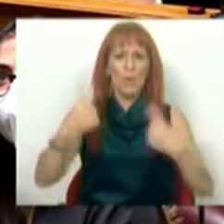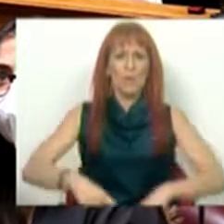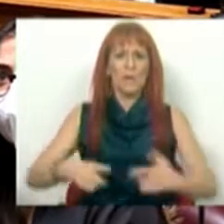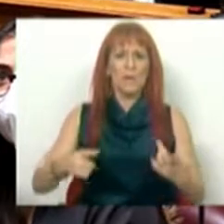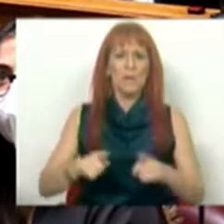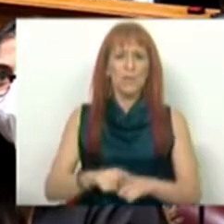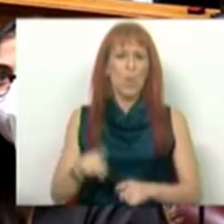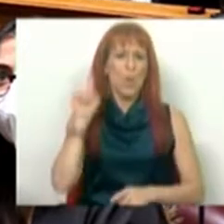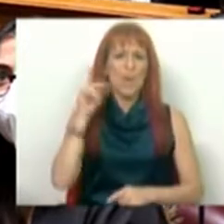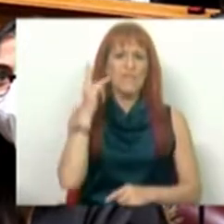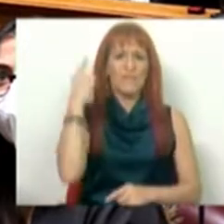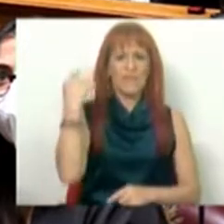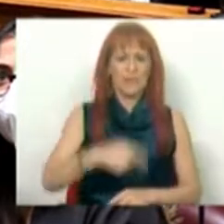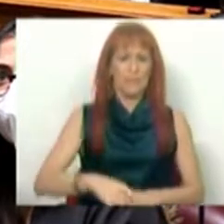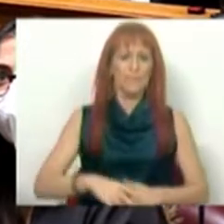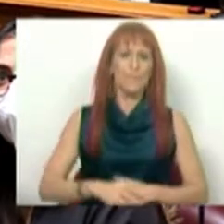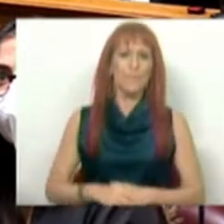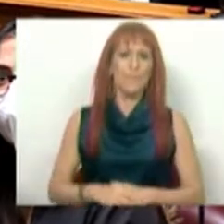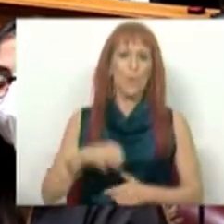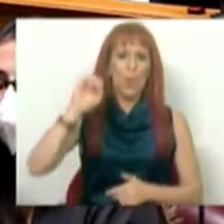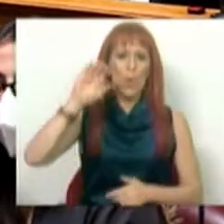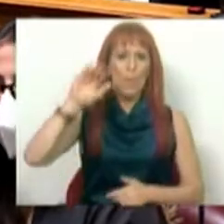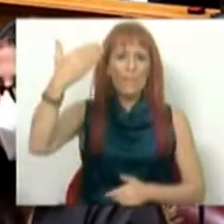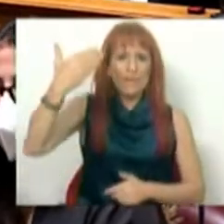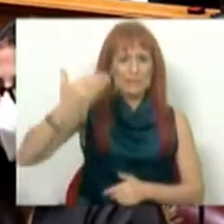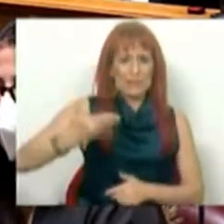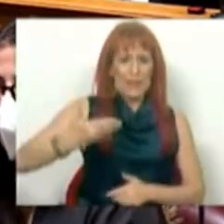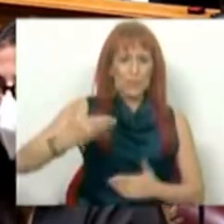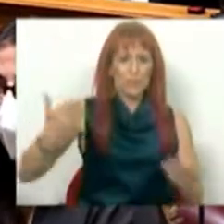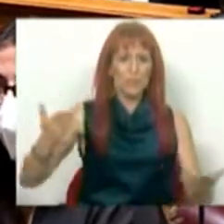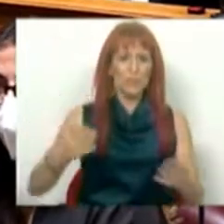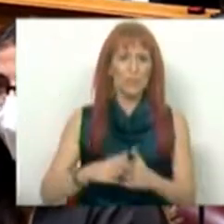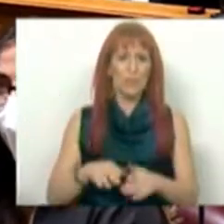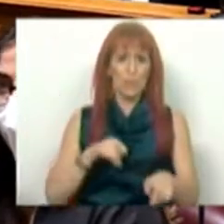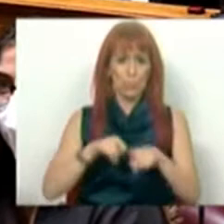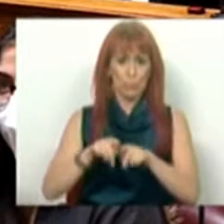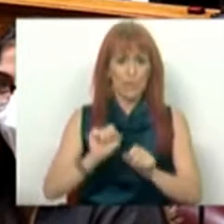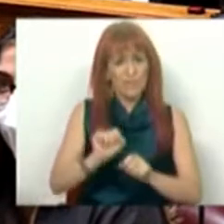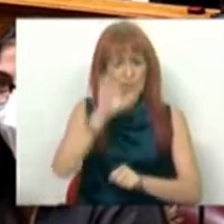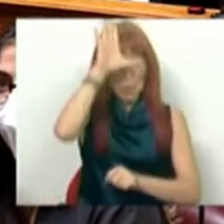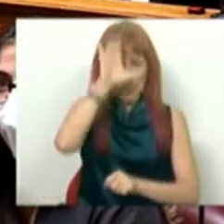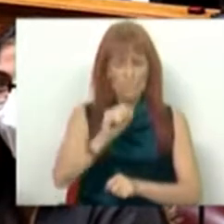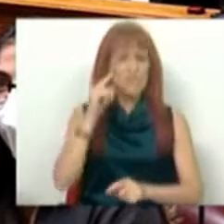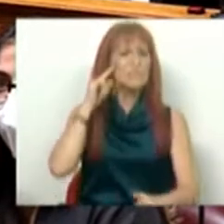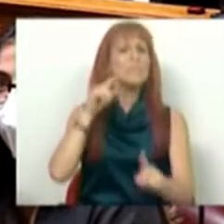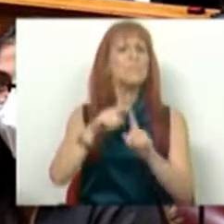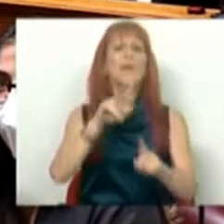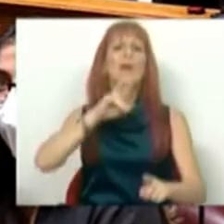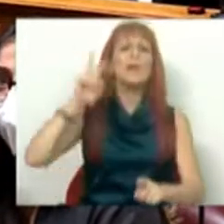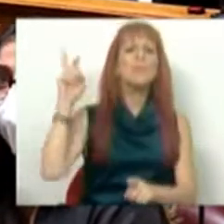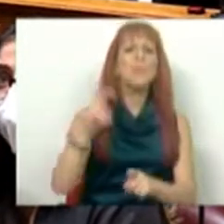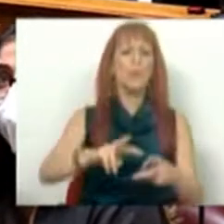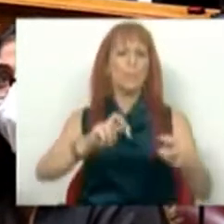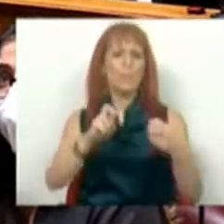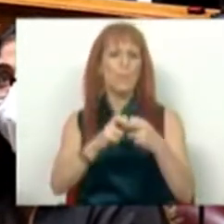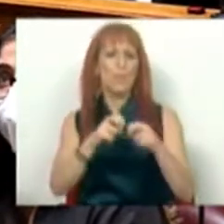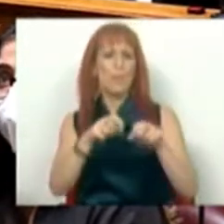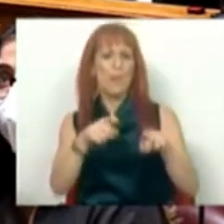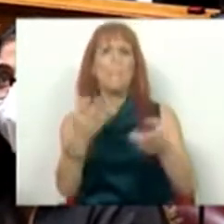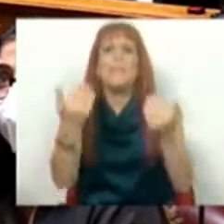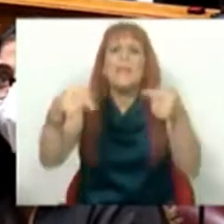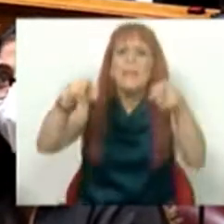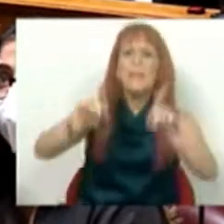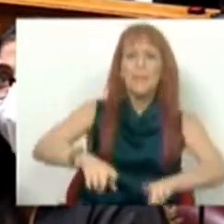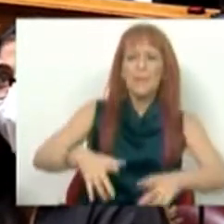qualidade de vida. O primeiro direito, política deste Governo, visa responder a este problema. Mas